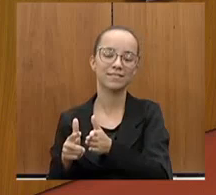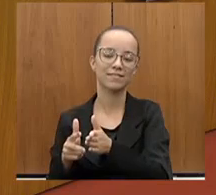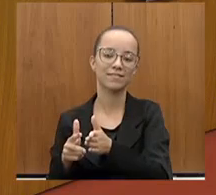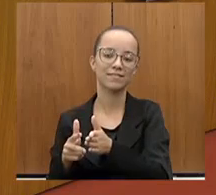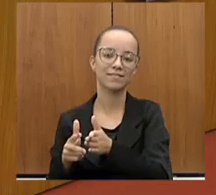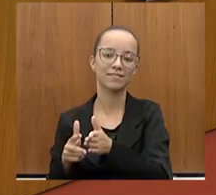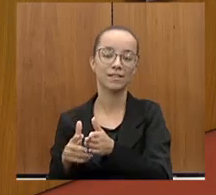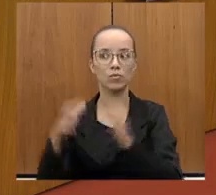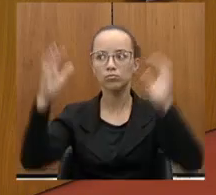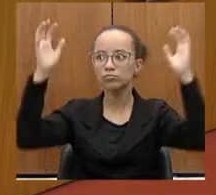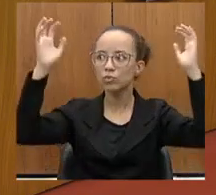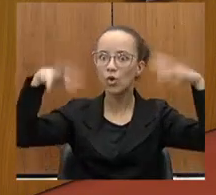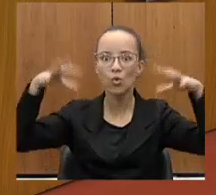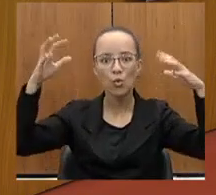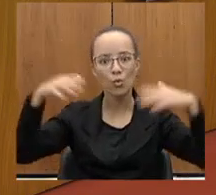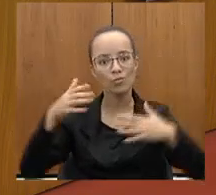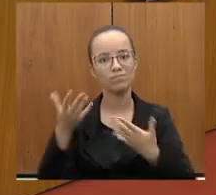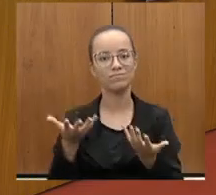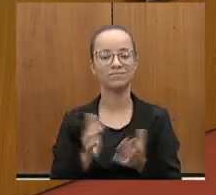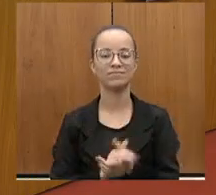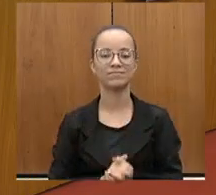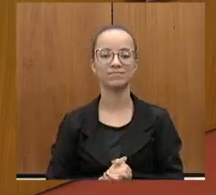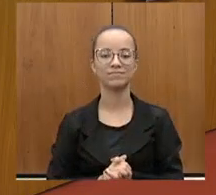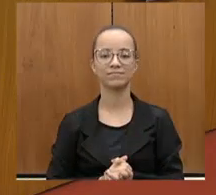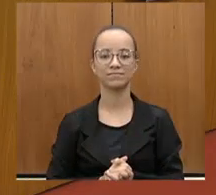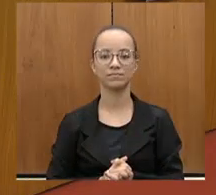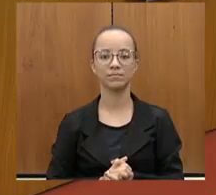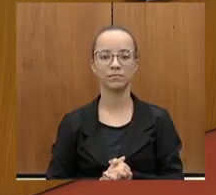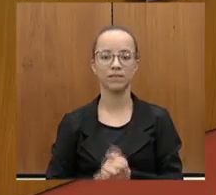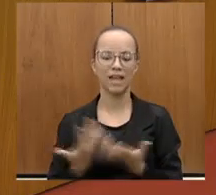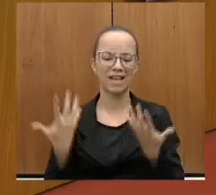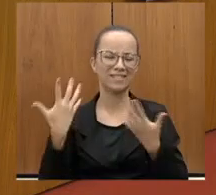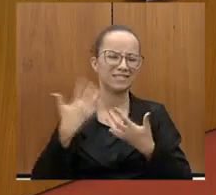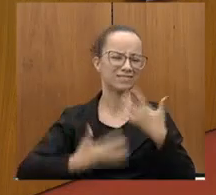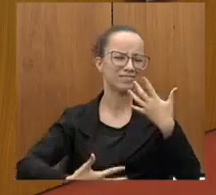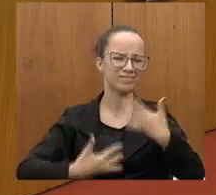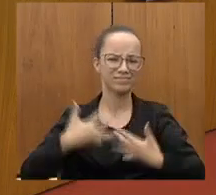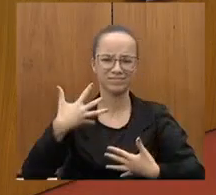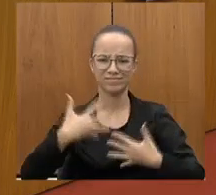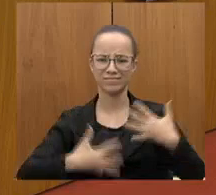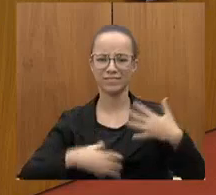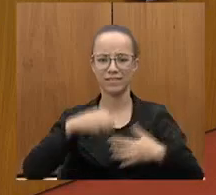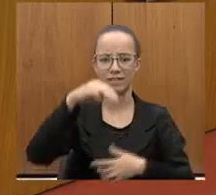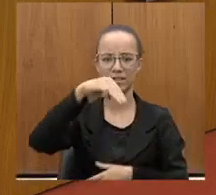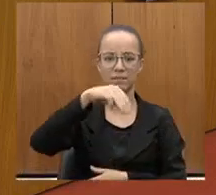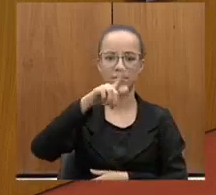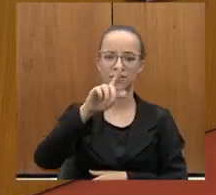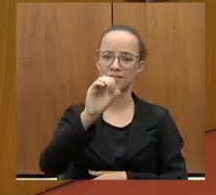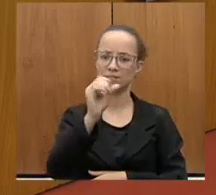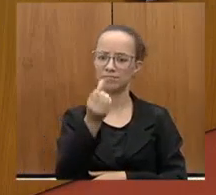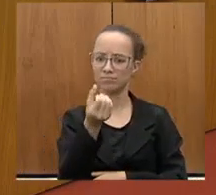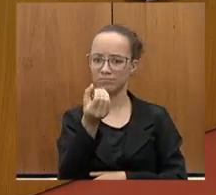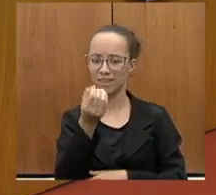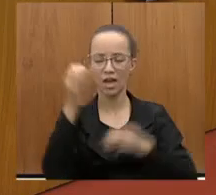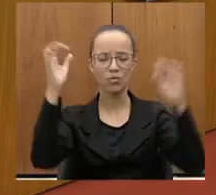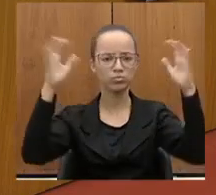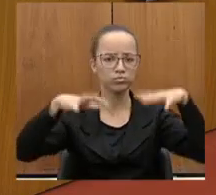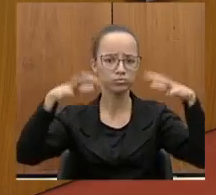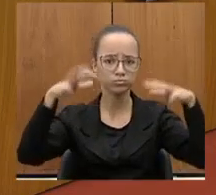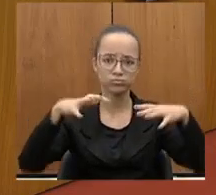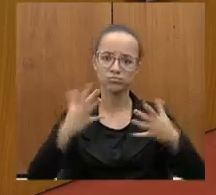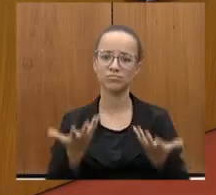sofrer o tempo todo, está chovendo e está atrapalhando lá a MG 060, a chuva.